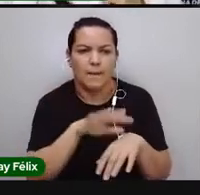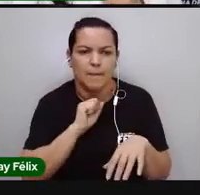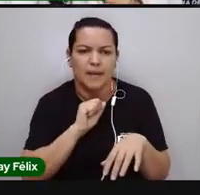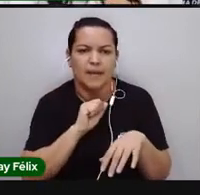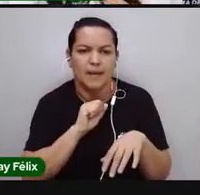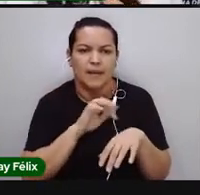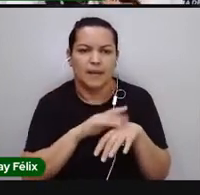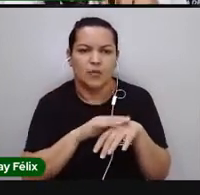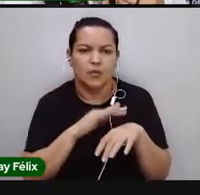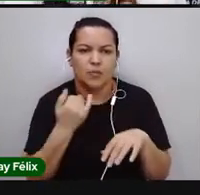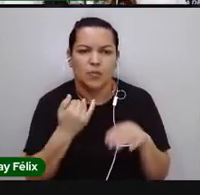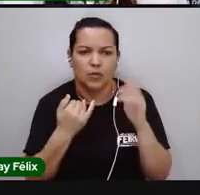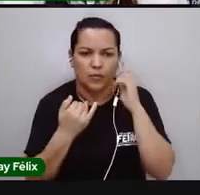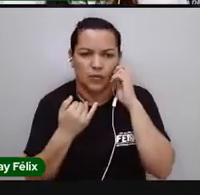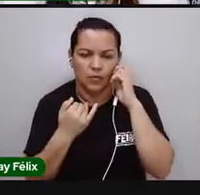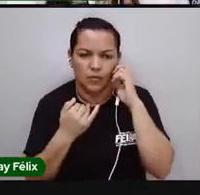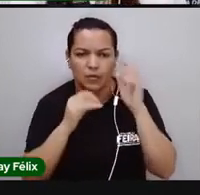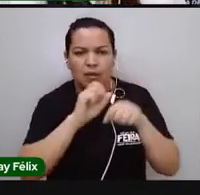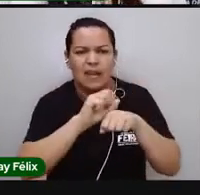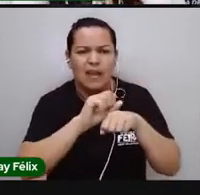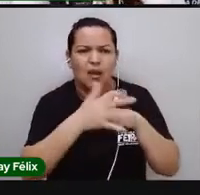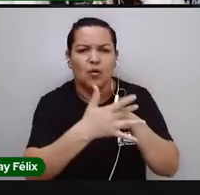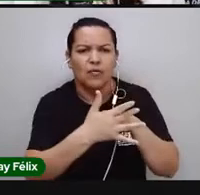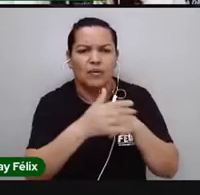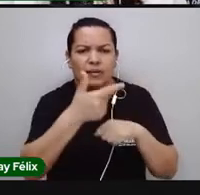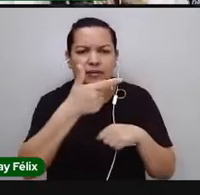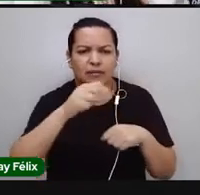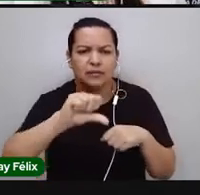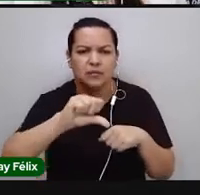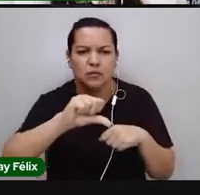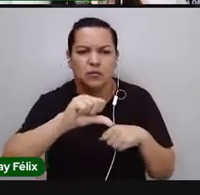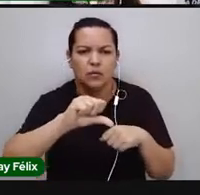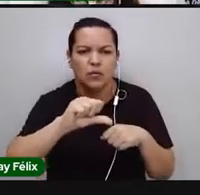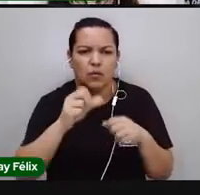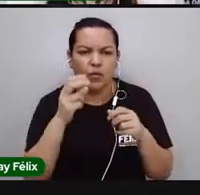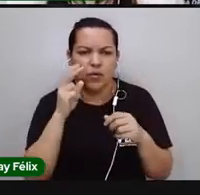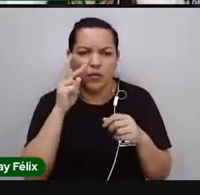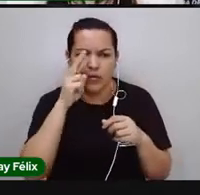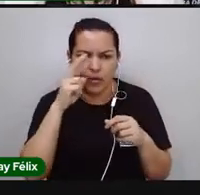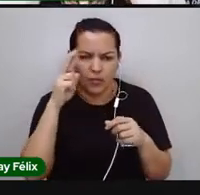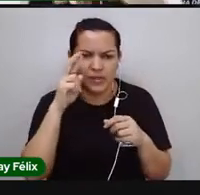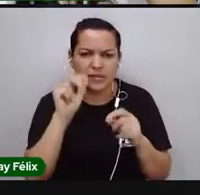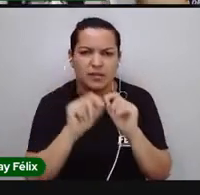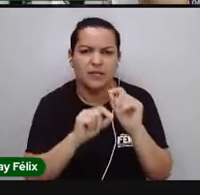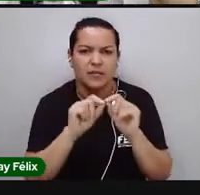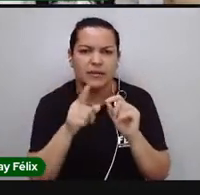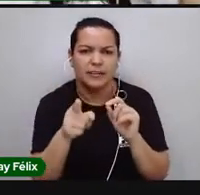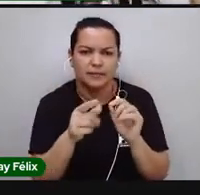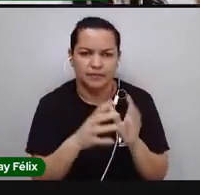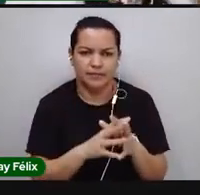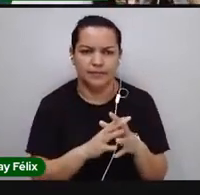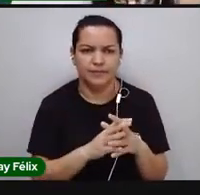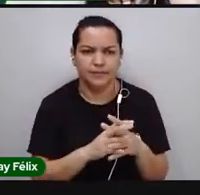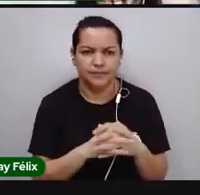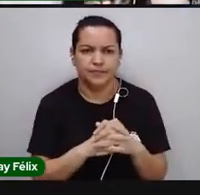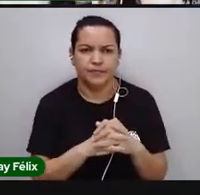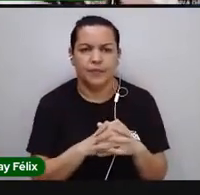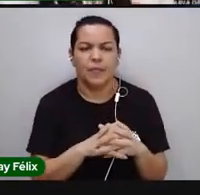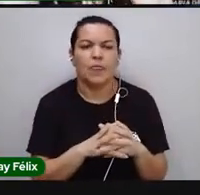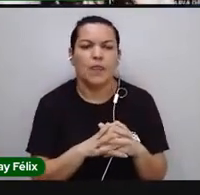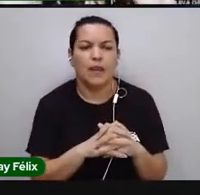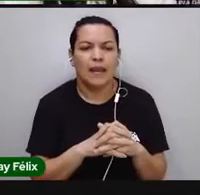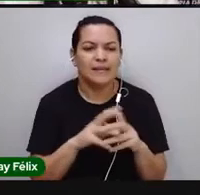covid-19? A gente observa, eu trago agora essa imagem aí, de um site, né,